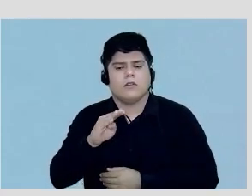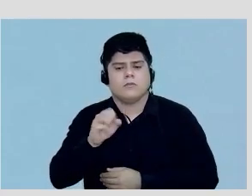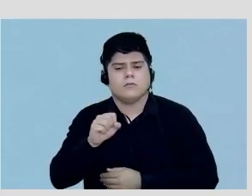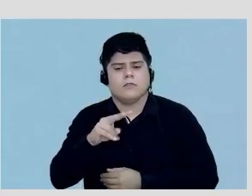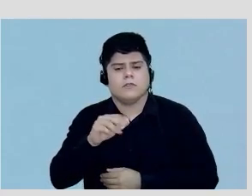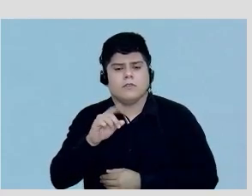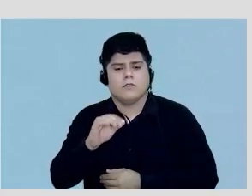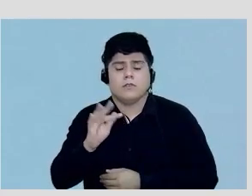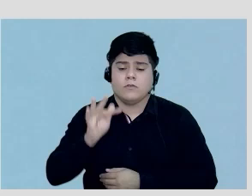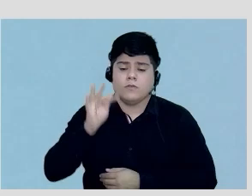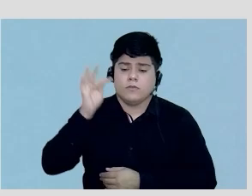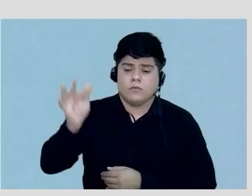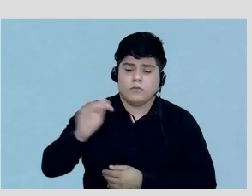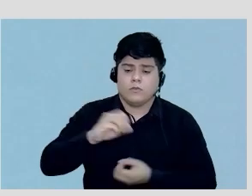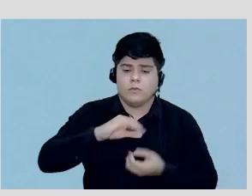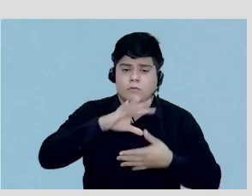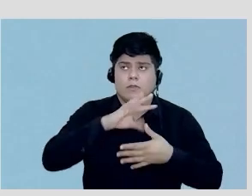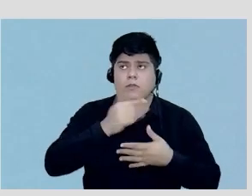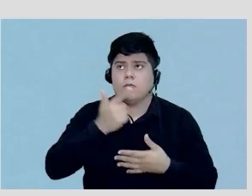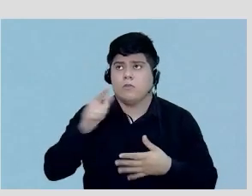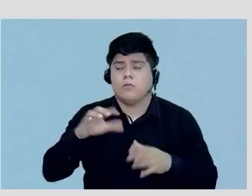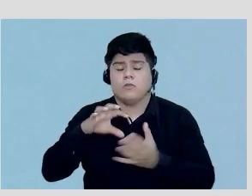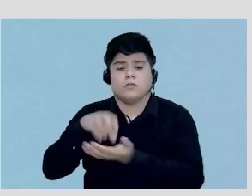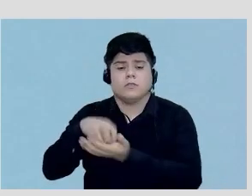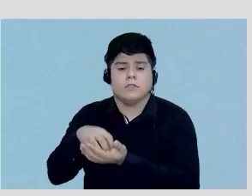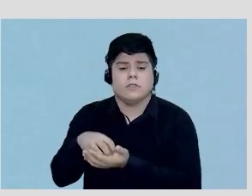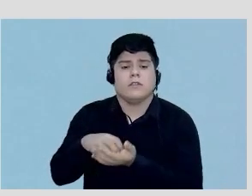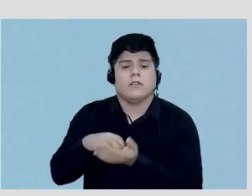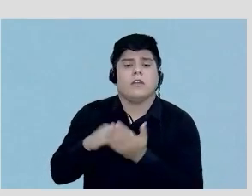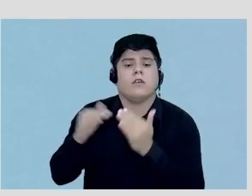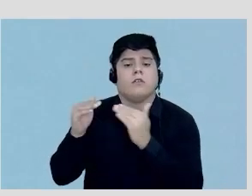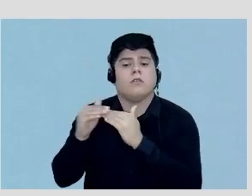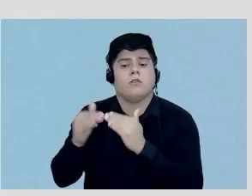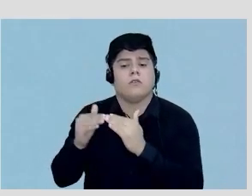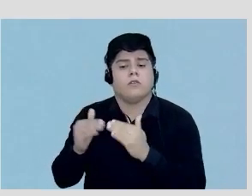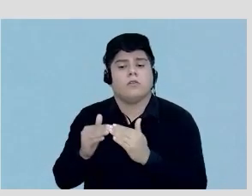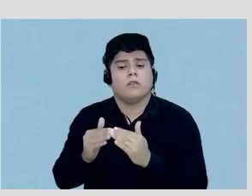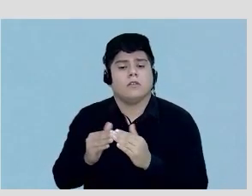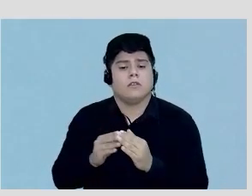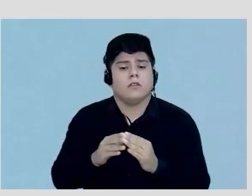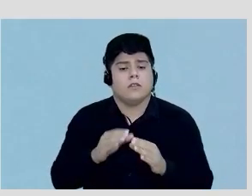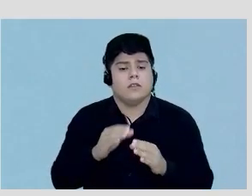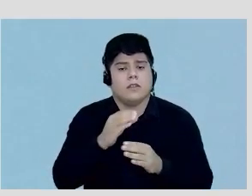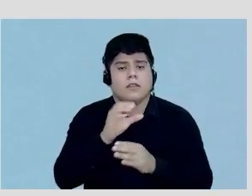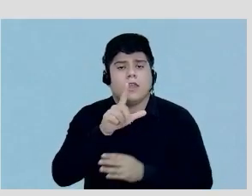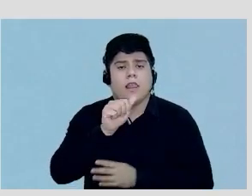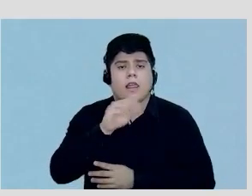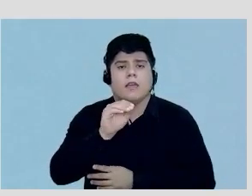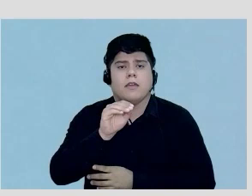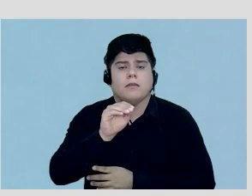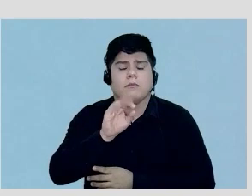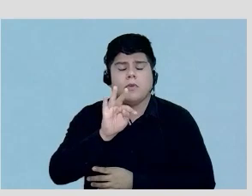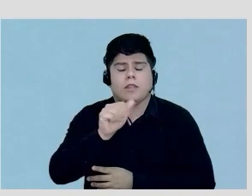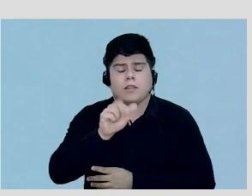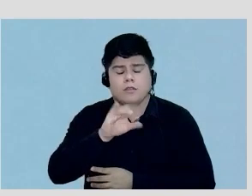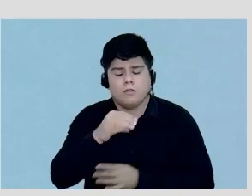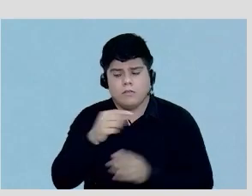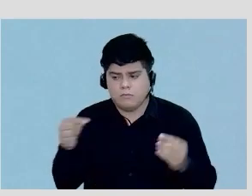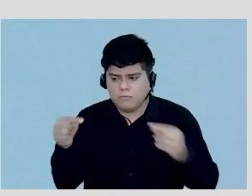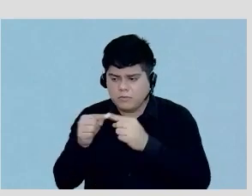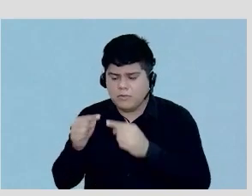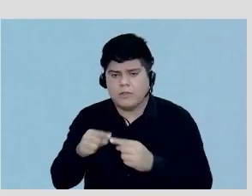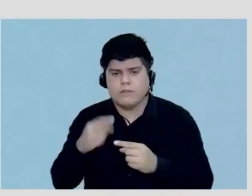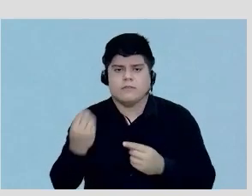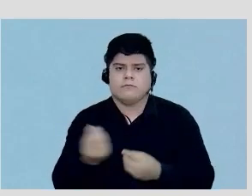e no futuro quando a América estiver em outro centro a concordância entre os laboratórios e dessa maneira você entrega